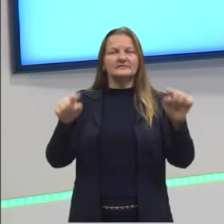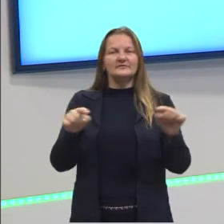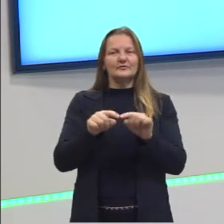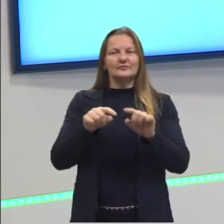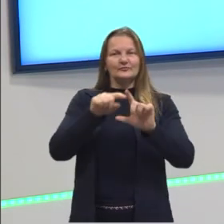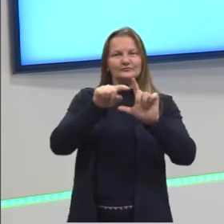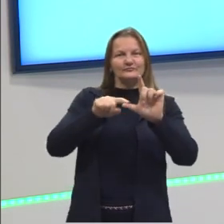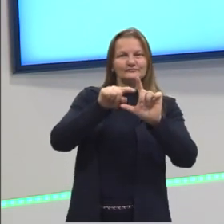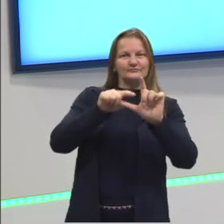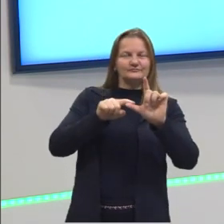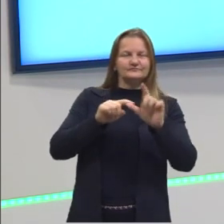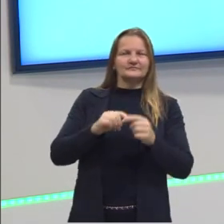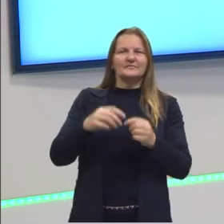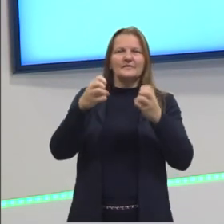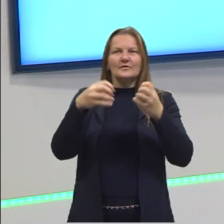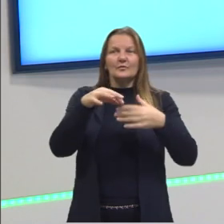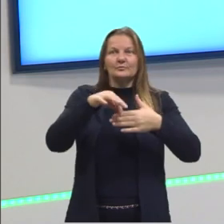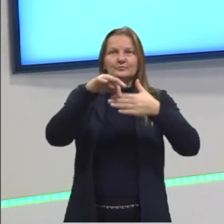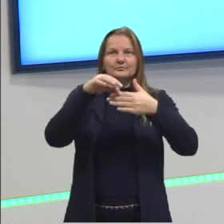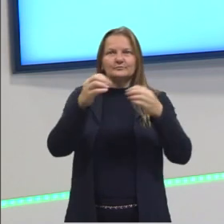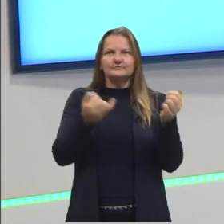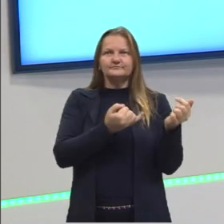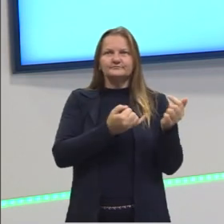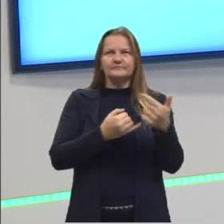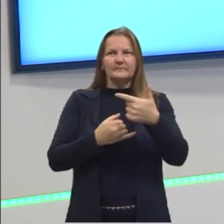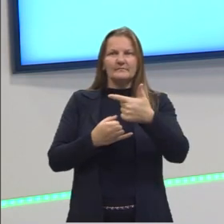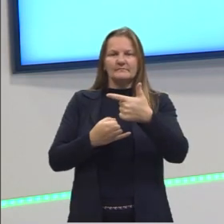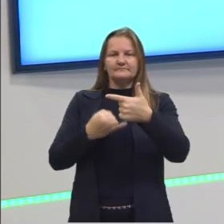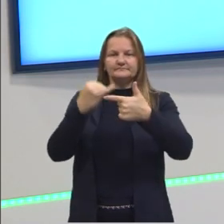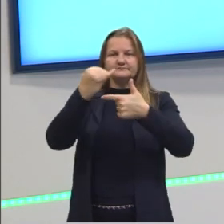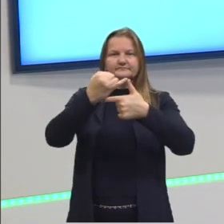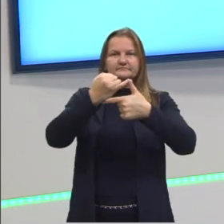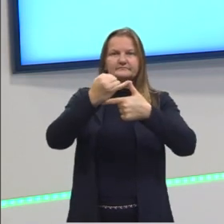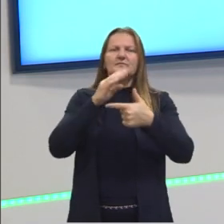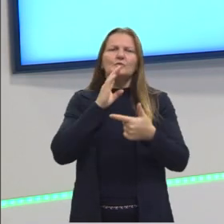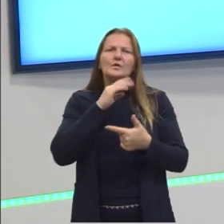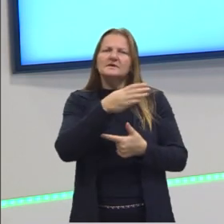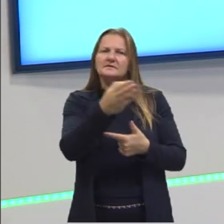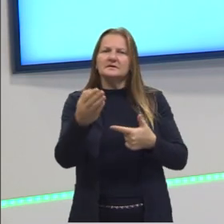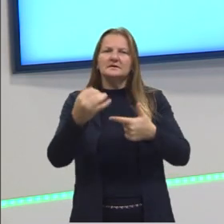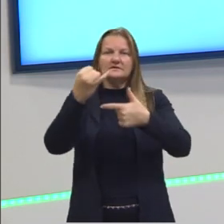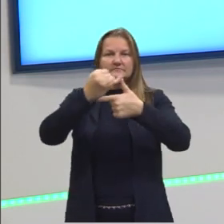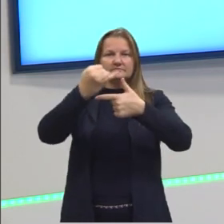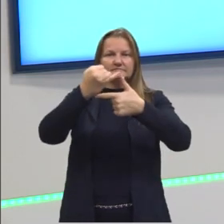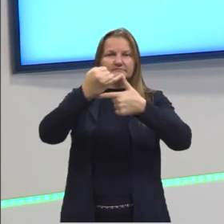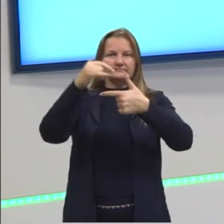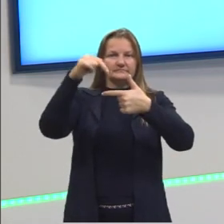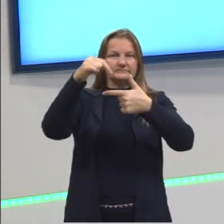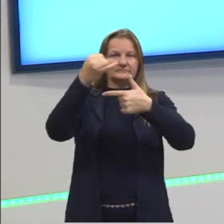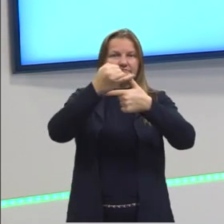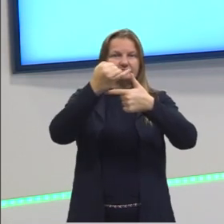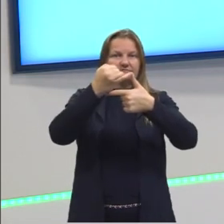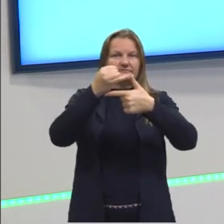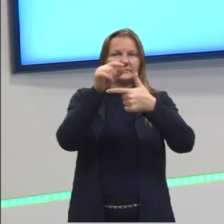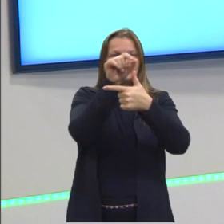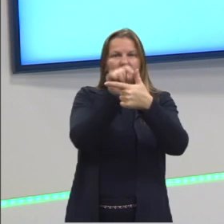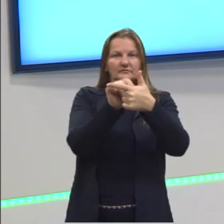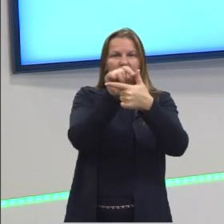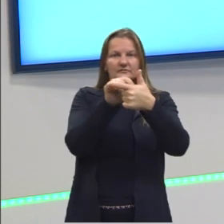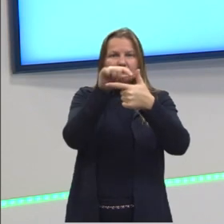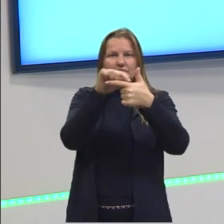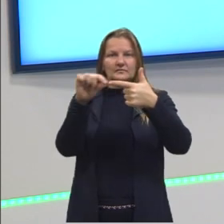Aqui eu destaquei então os elementos que nós já conhecemos, né? Hipotenusa e catetos.